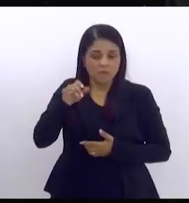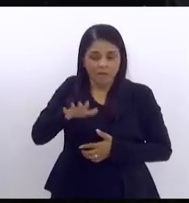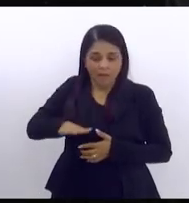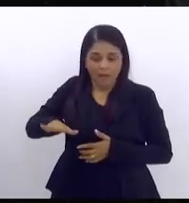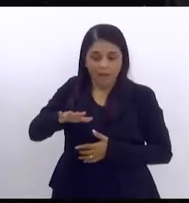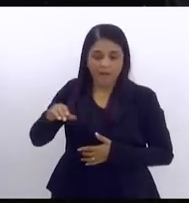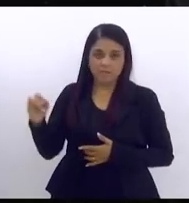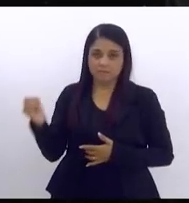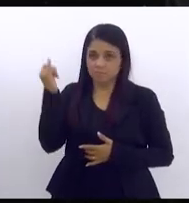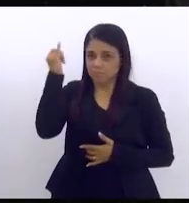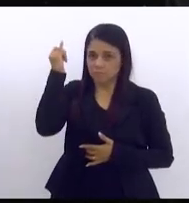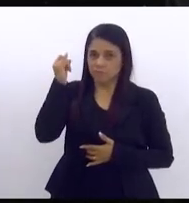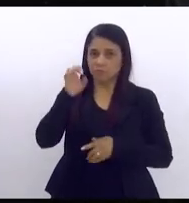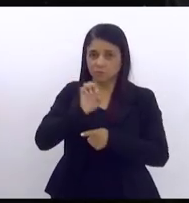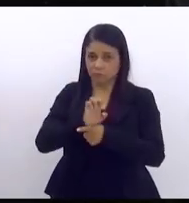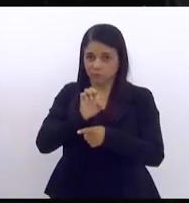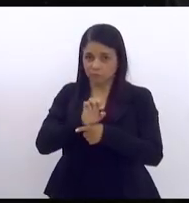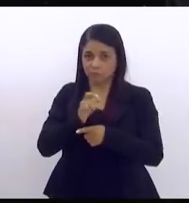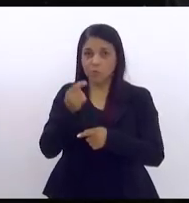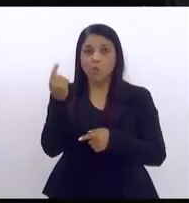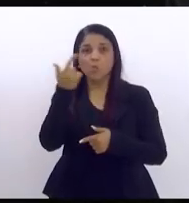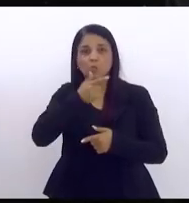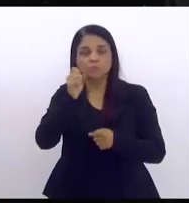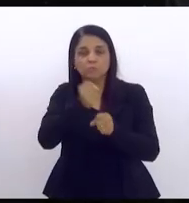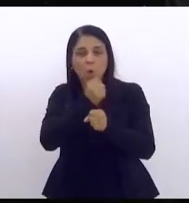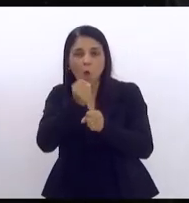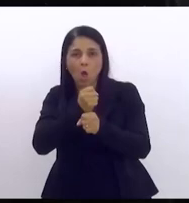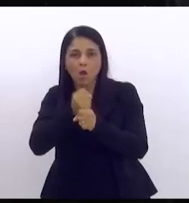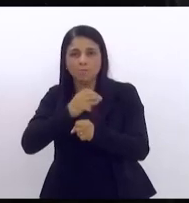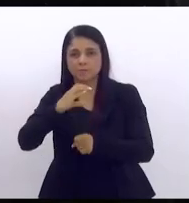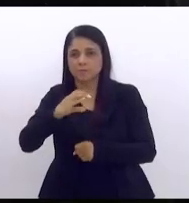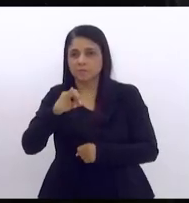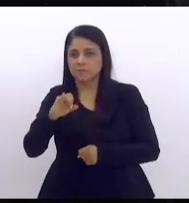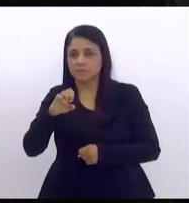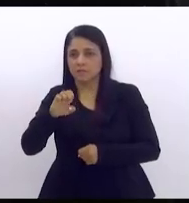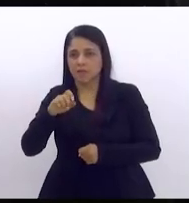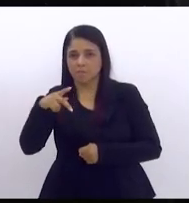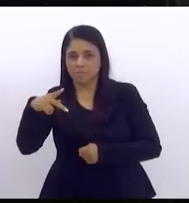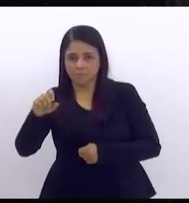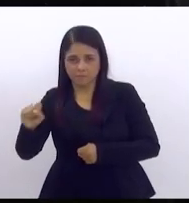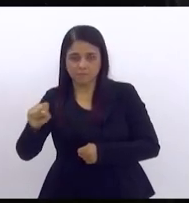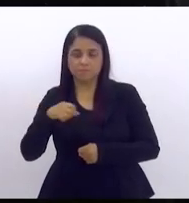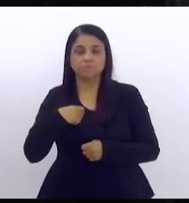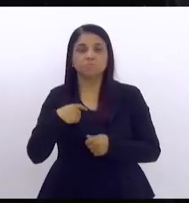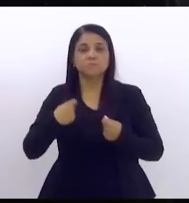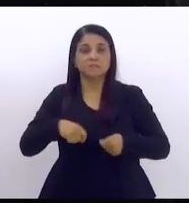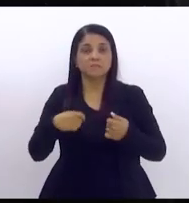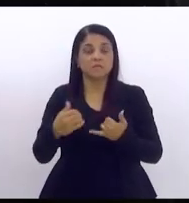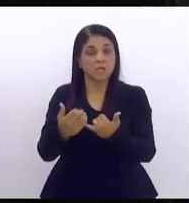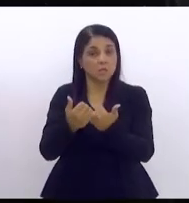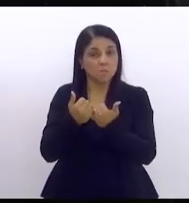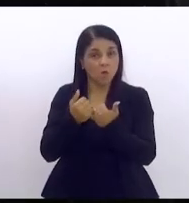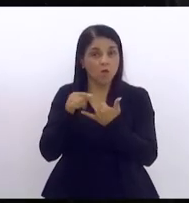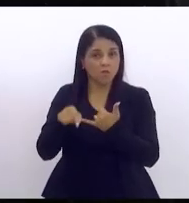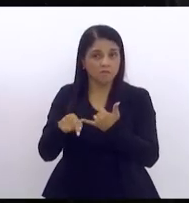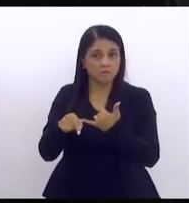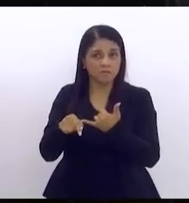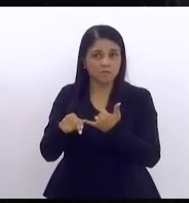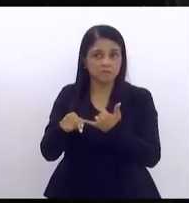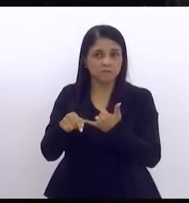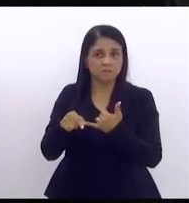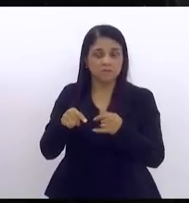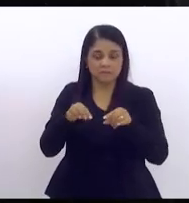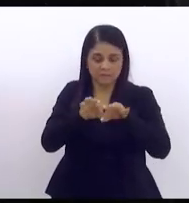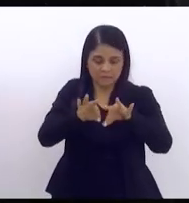estado para construir esses CIEPs e precisavam ser imóveis que tivesse 10